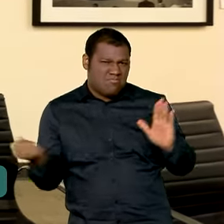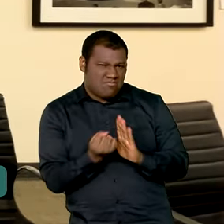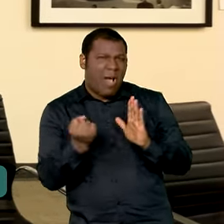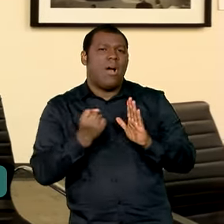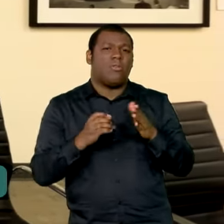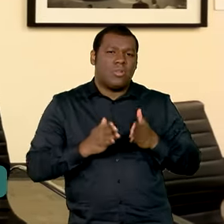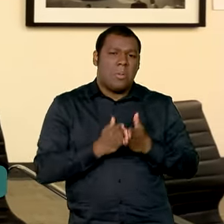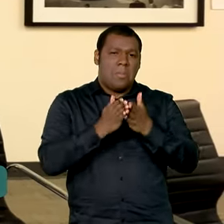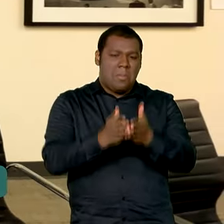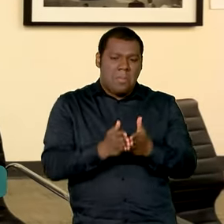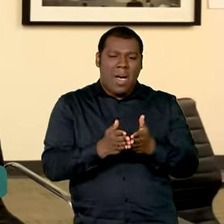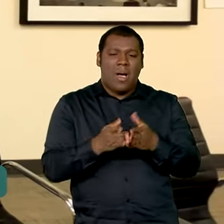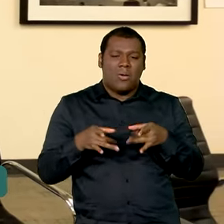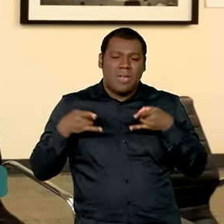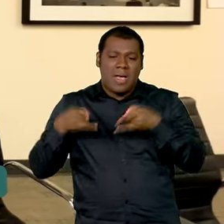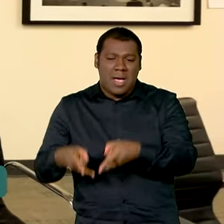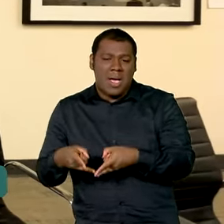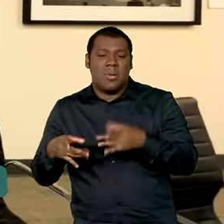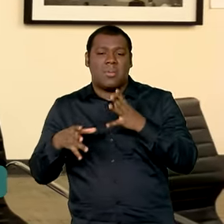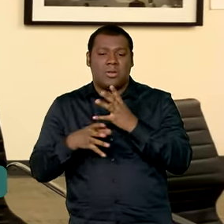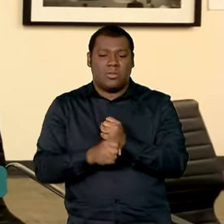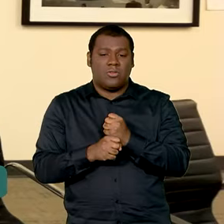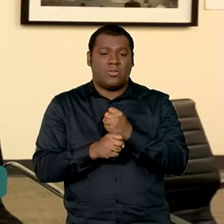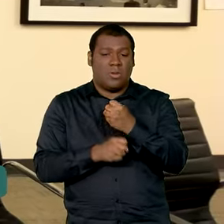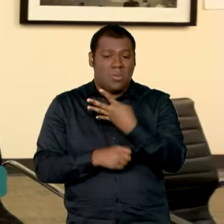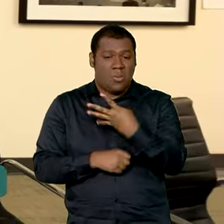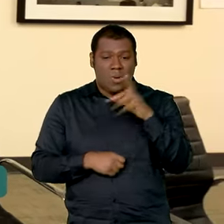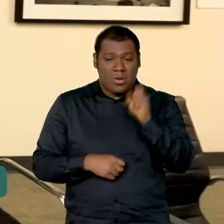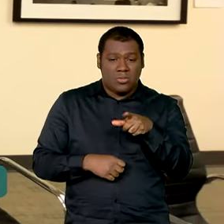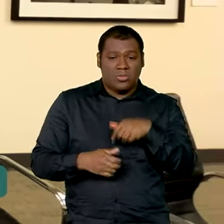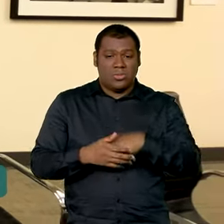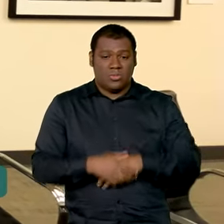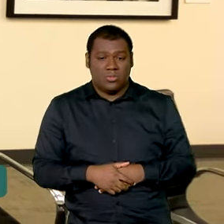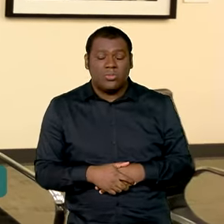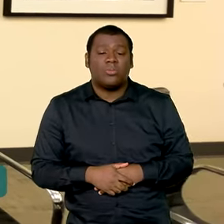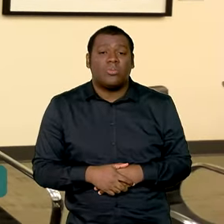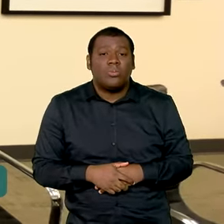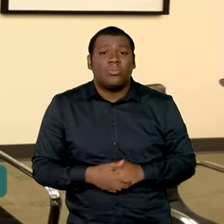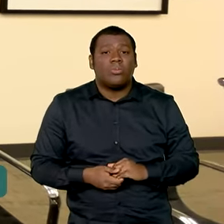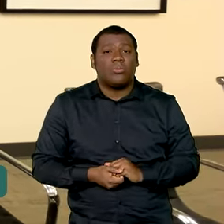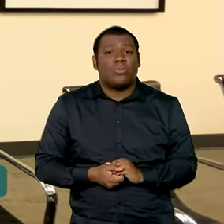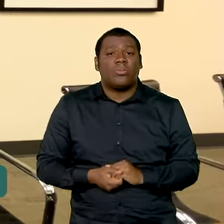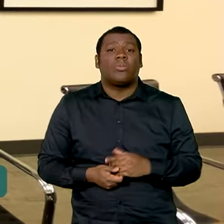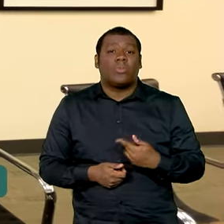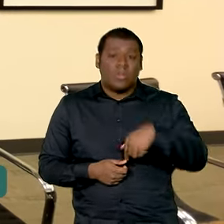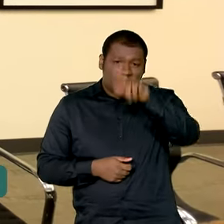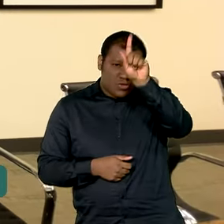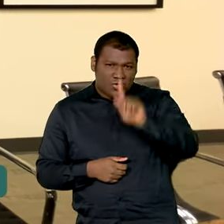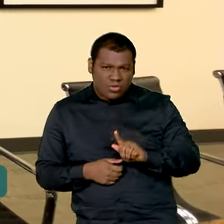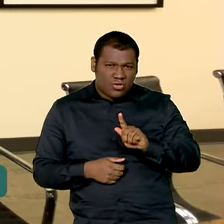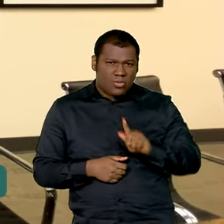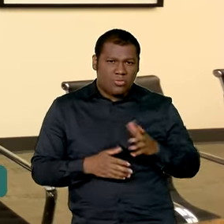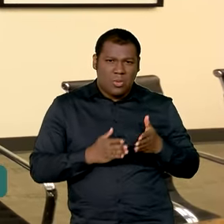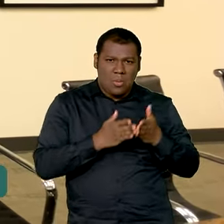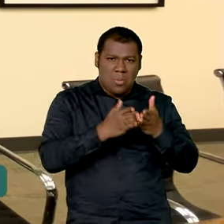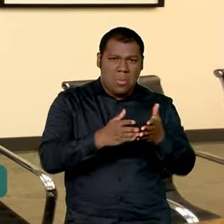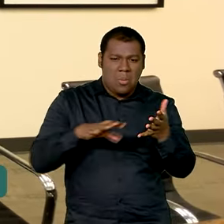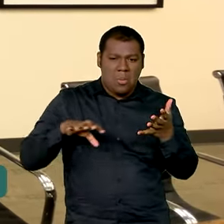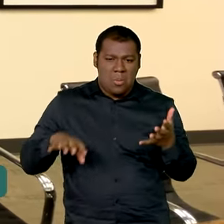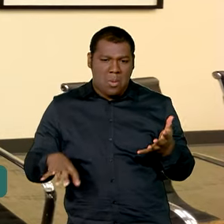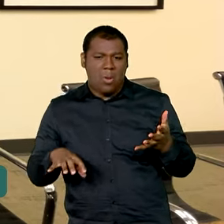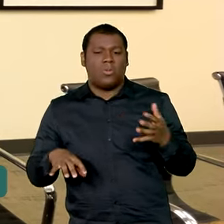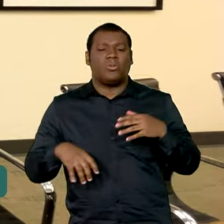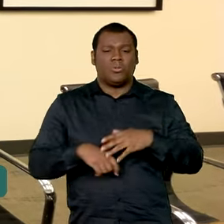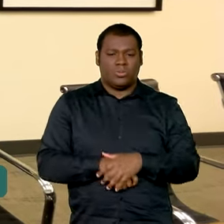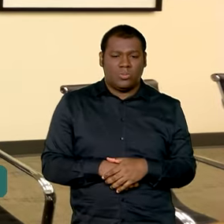Trabalhamos também junto aos principais operadores portuários aos atores envolvidos na gestão dos portos da praticagem a